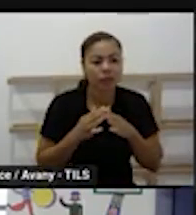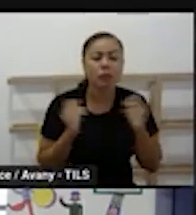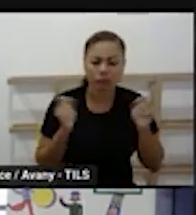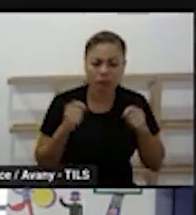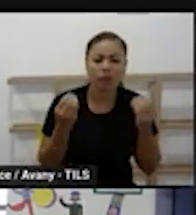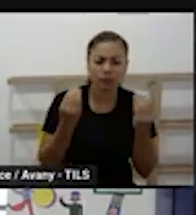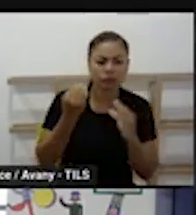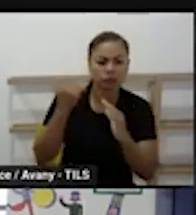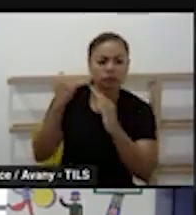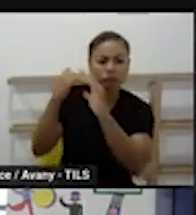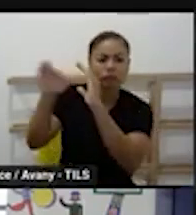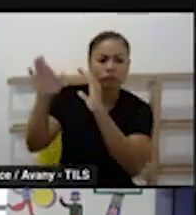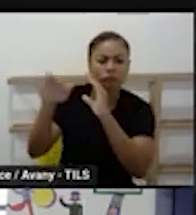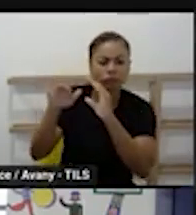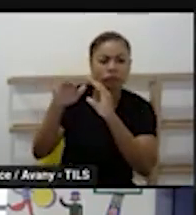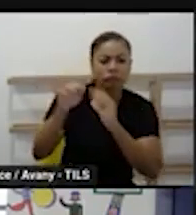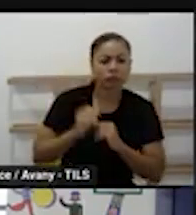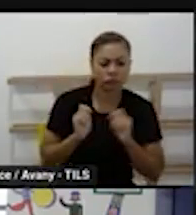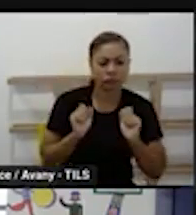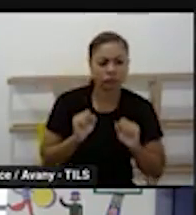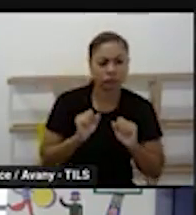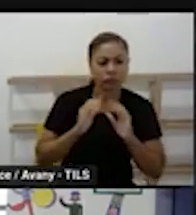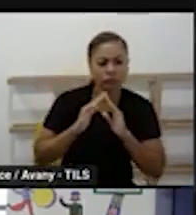pode enviar para o e-mail institucional via na C